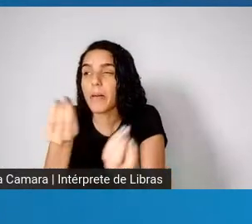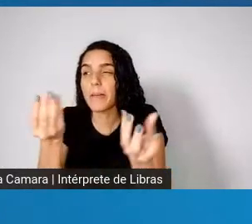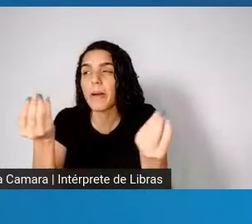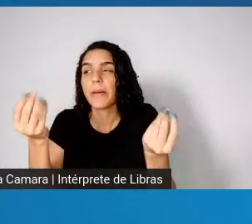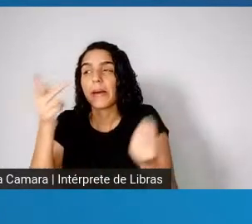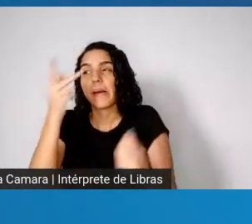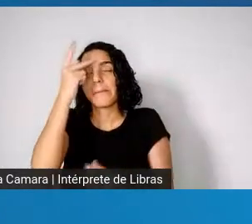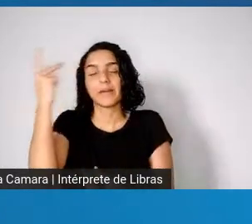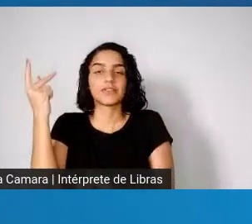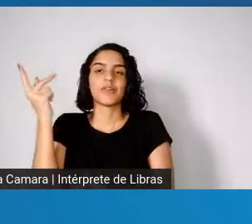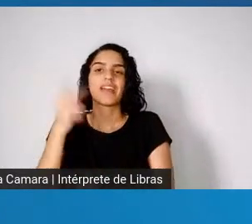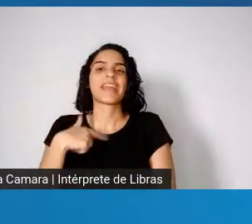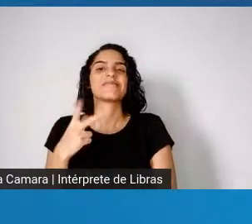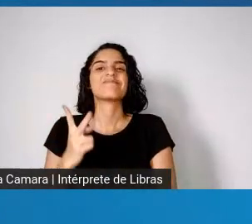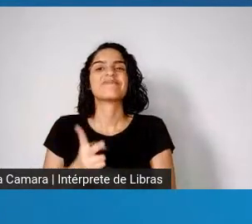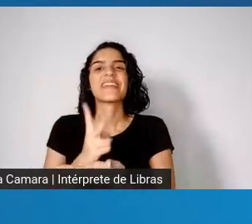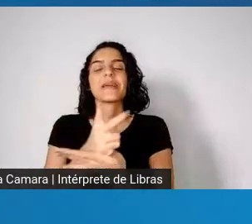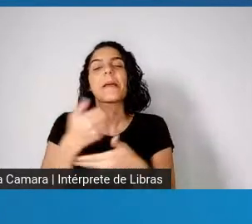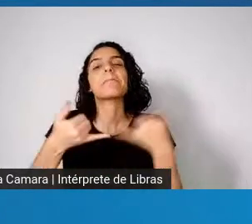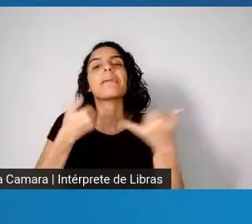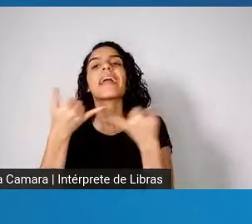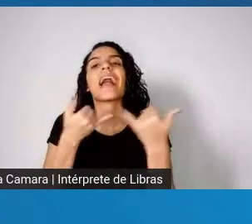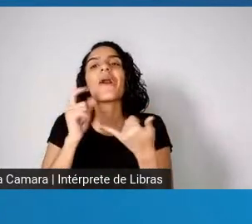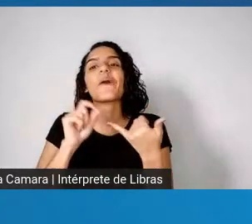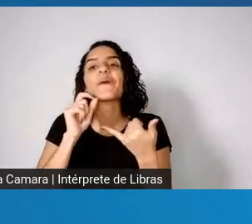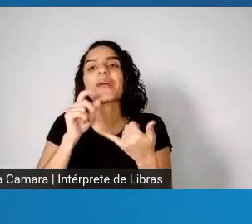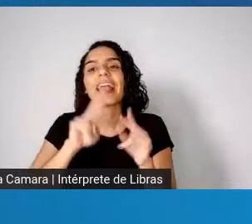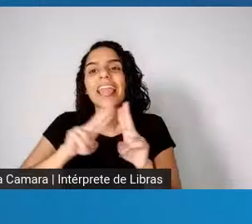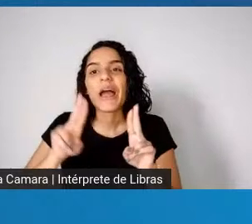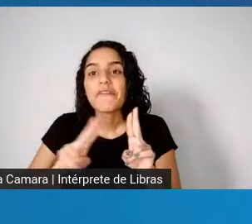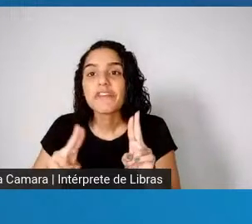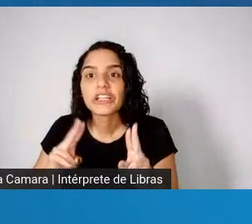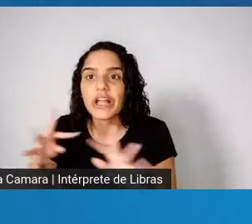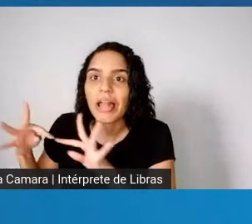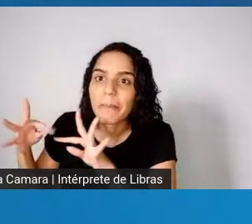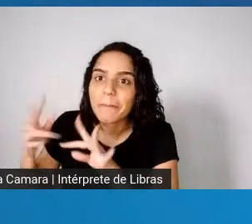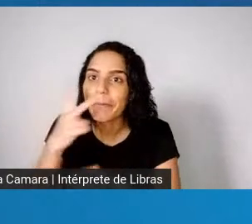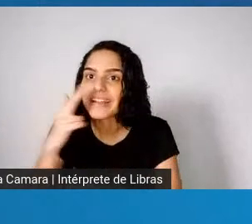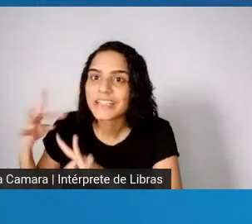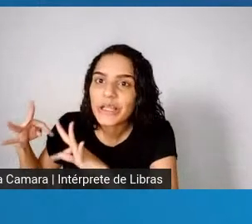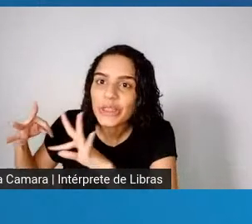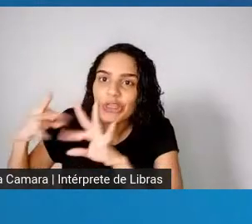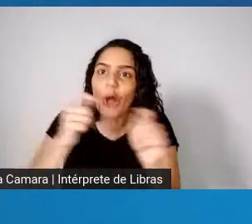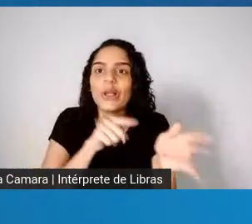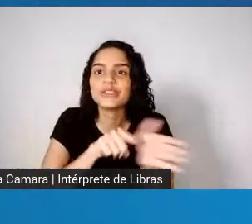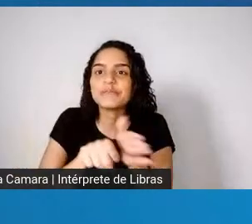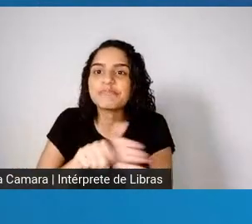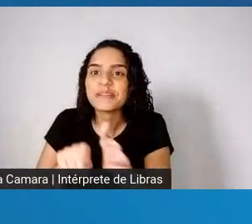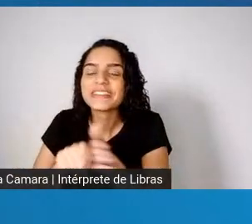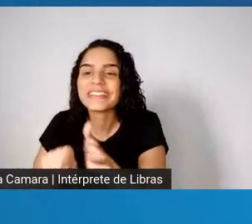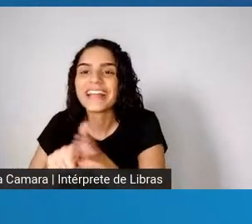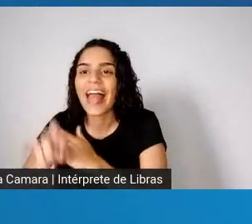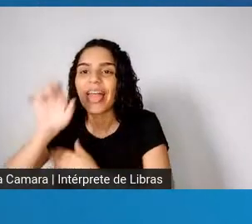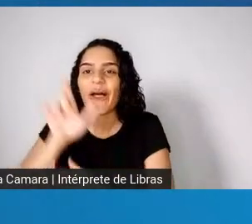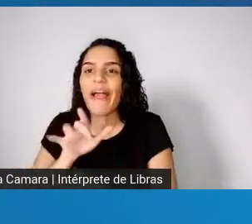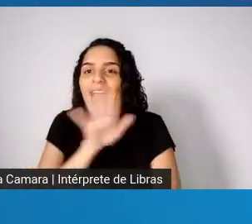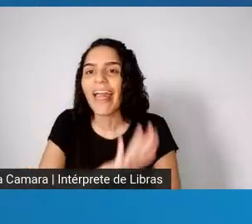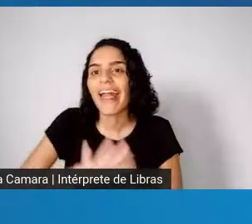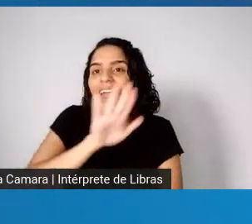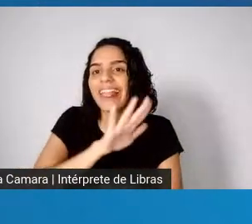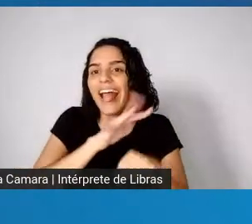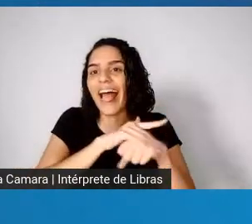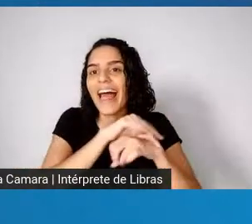Medrônia brincamos aqui na UFRJ, todo mundo se tornou epidemiologista. Não tem um pesquisador da UFRJ que não seja